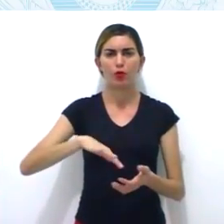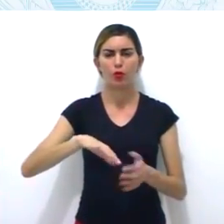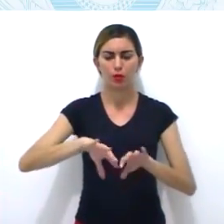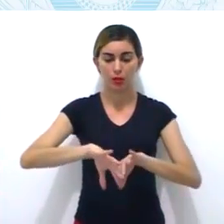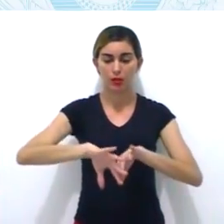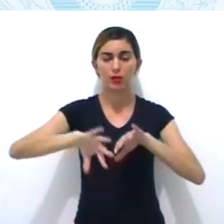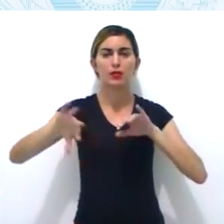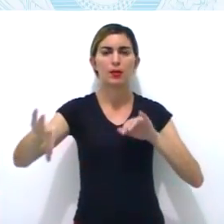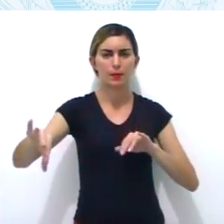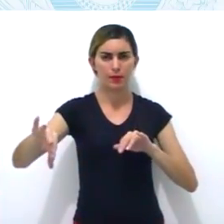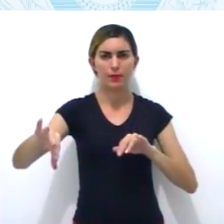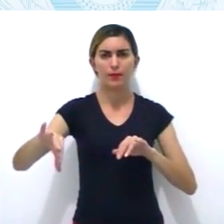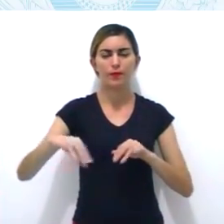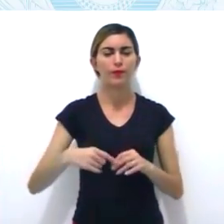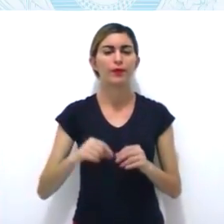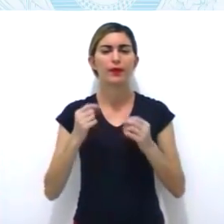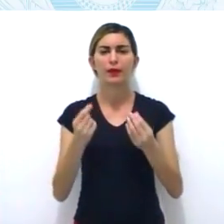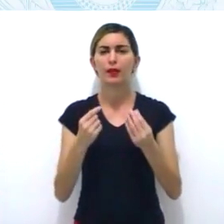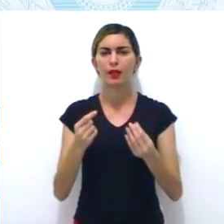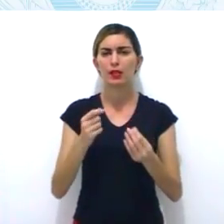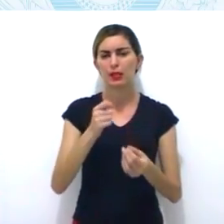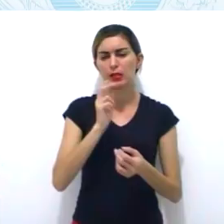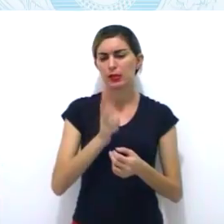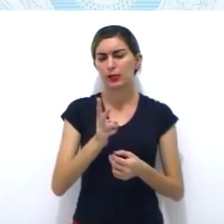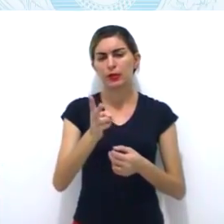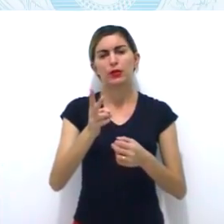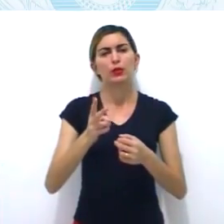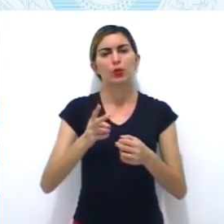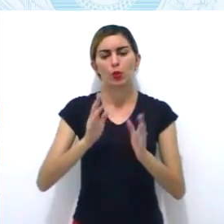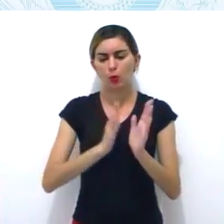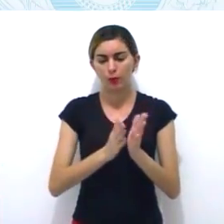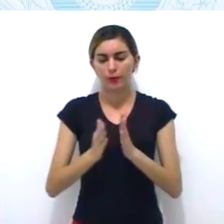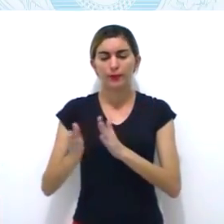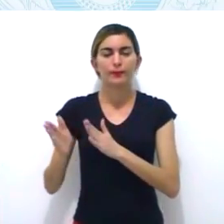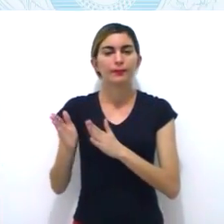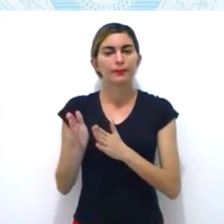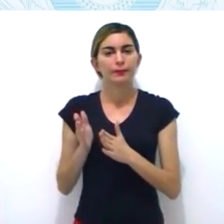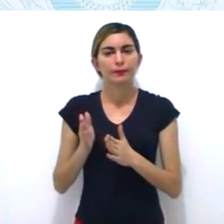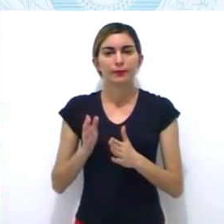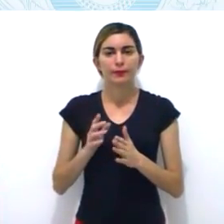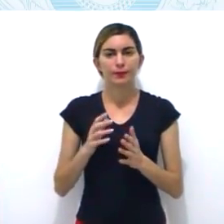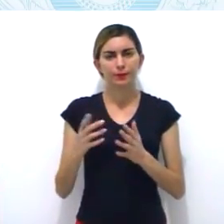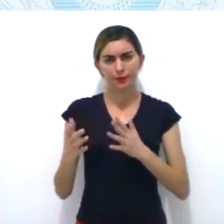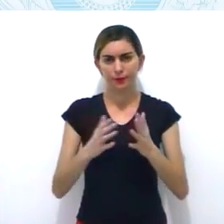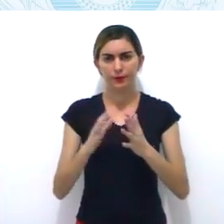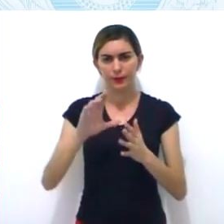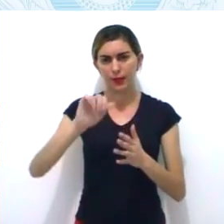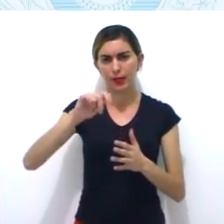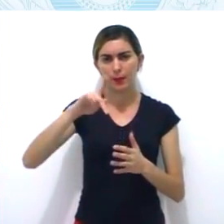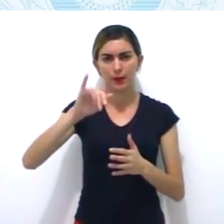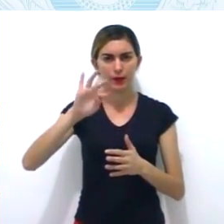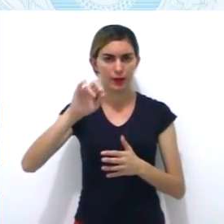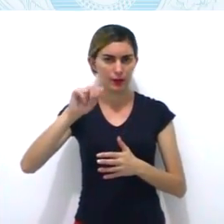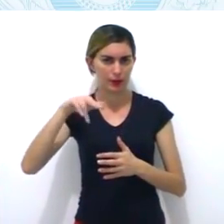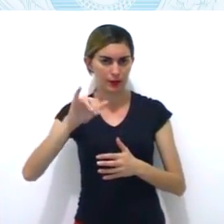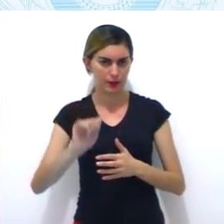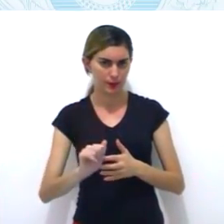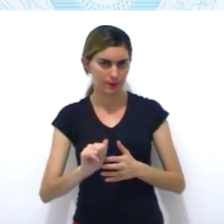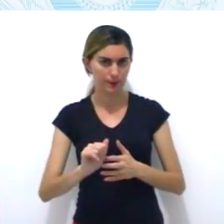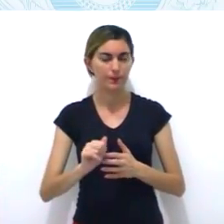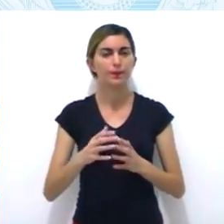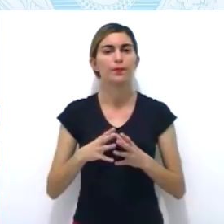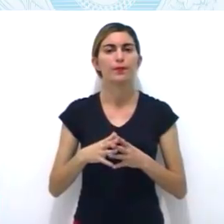das Minas Gerais no final do século XVIII. Então, essa revolta